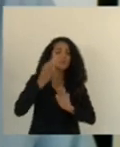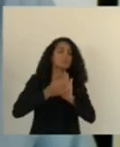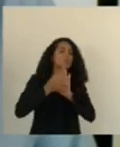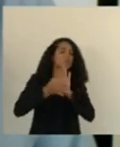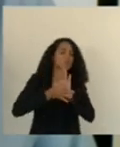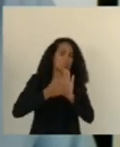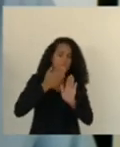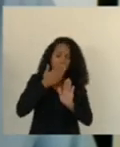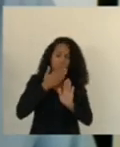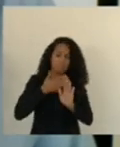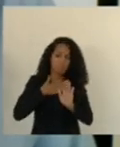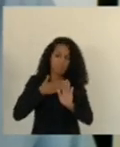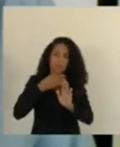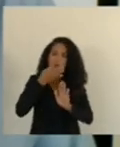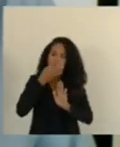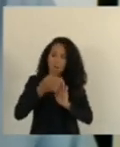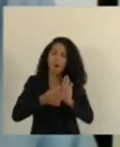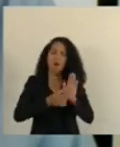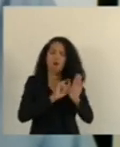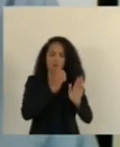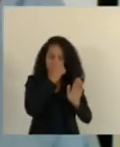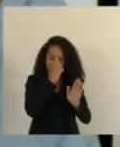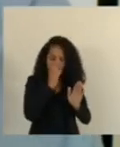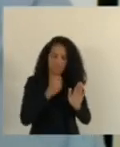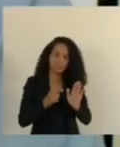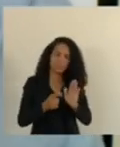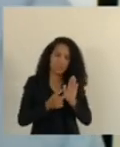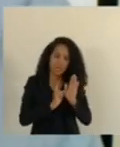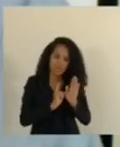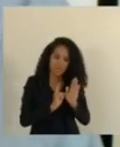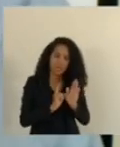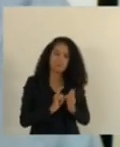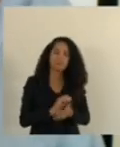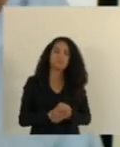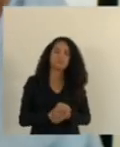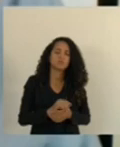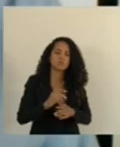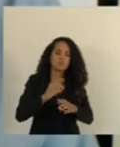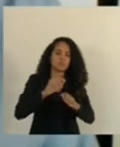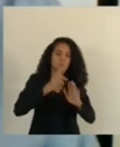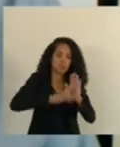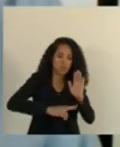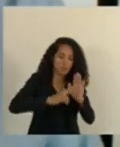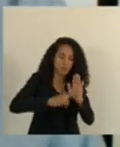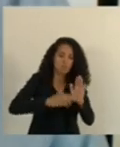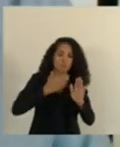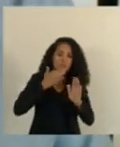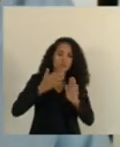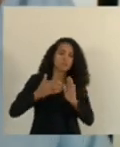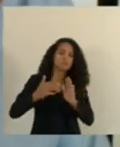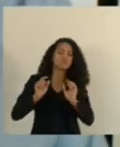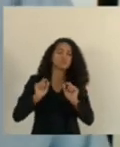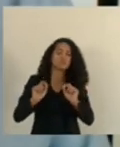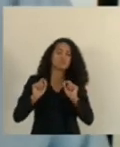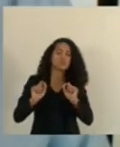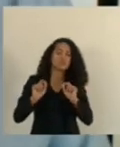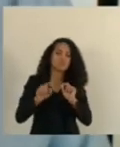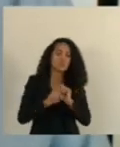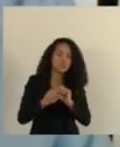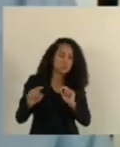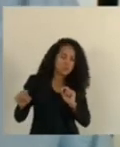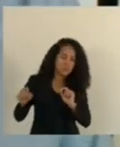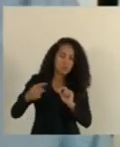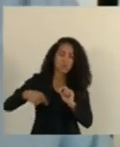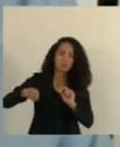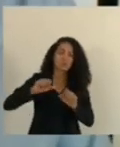uma antes até de entrar na minha fase na minha fase aqui do relatório mas queria propor a vossa excelência que a